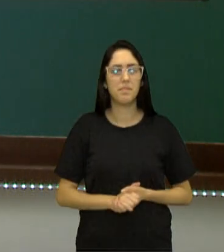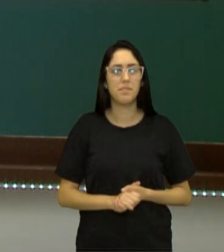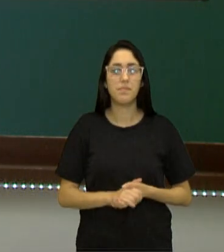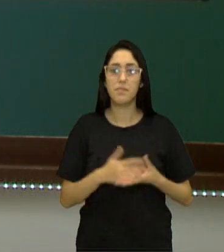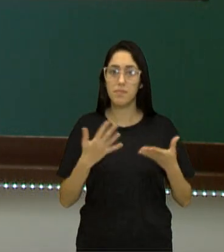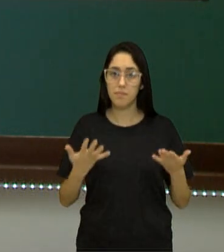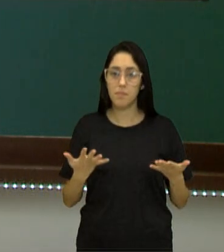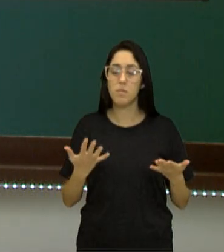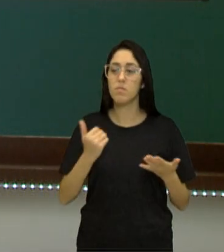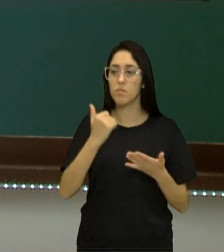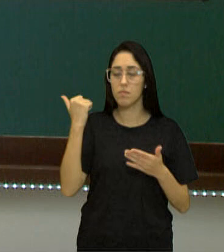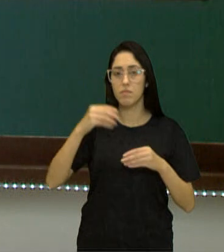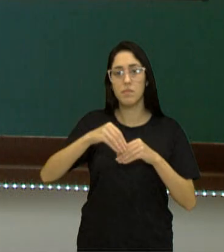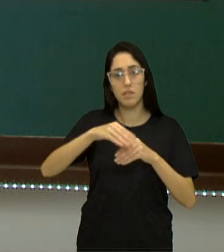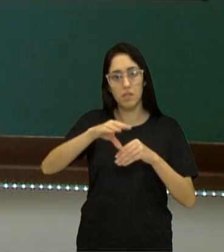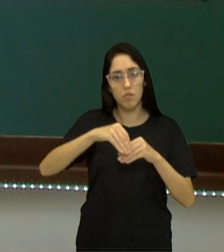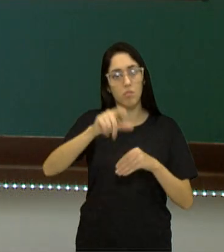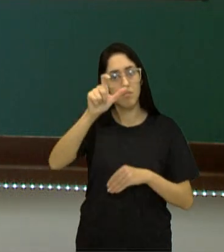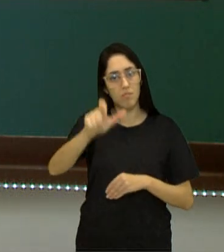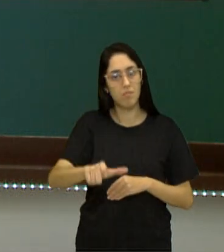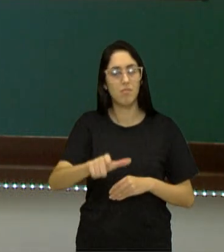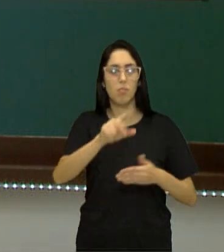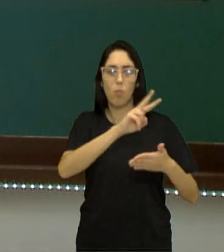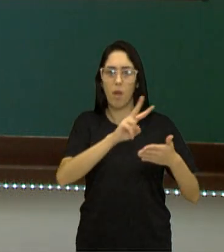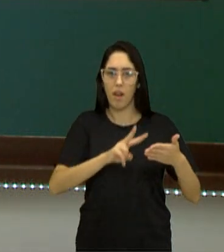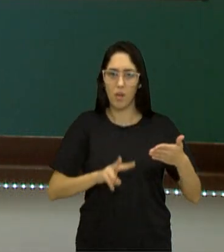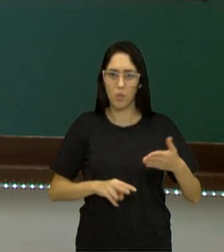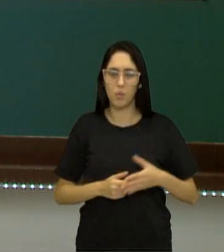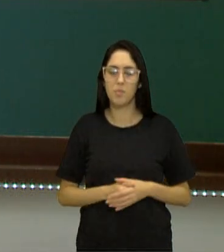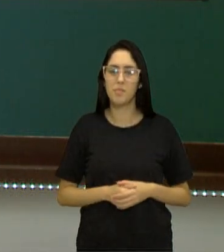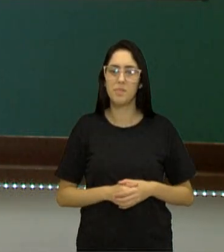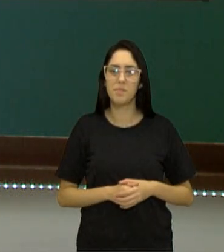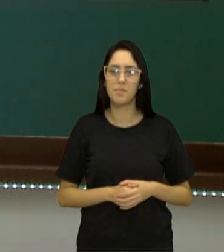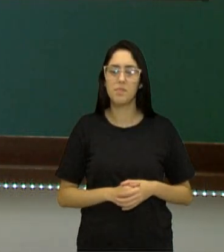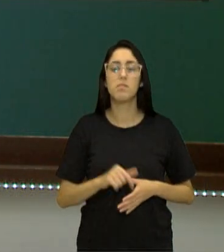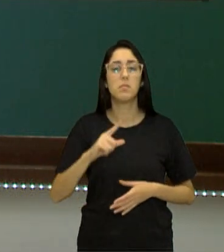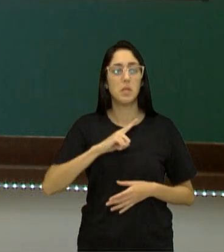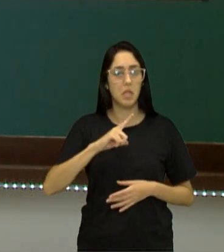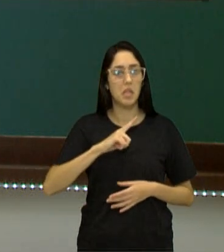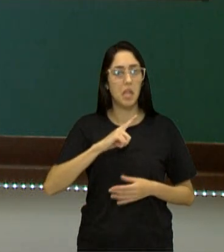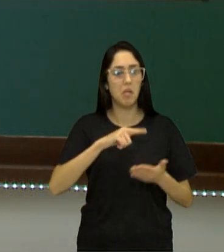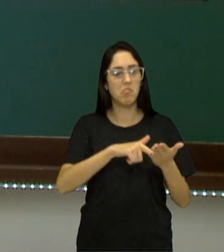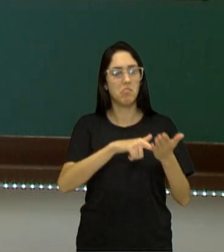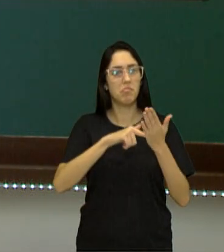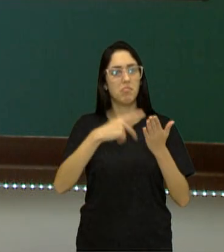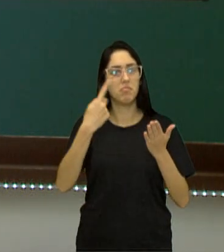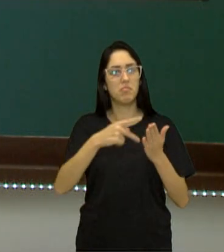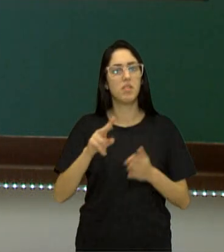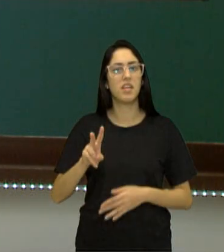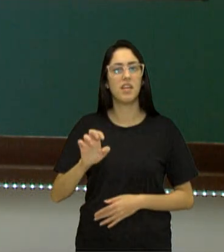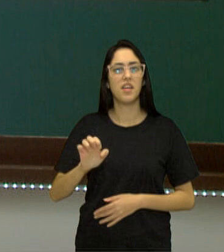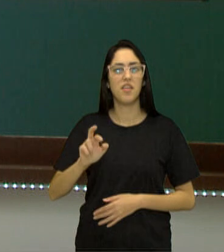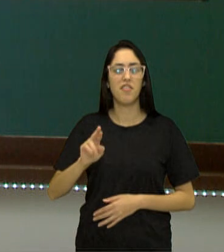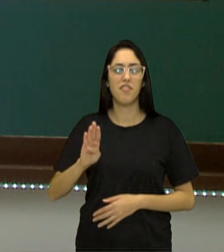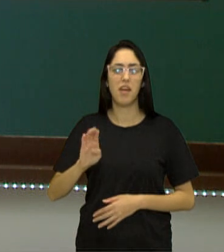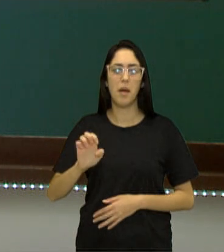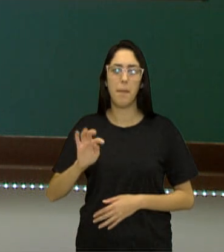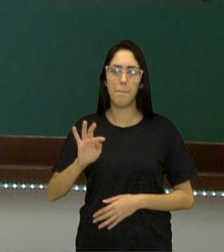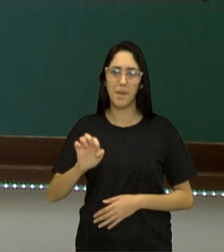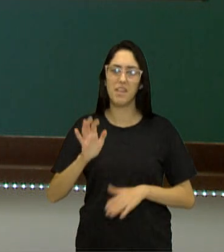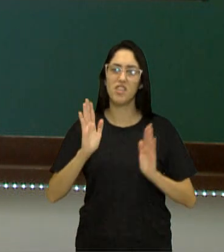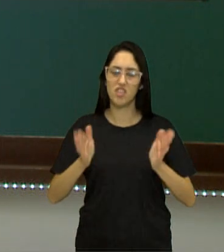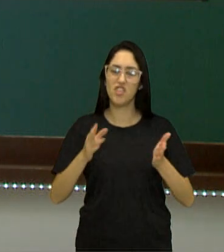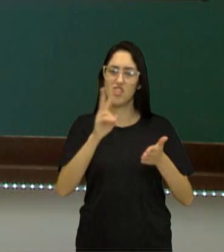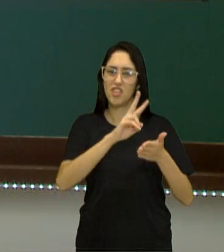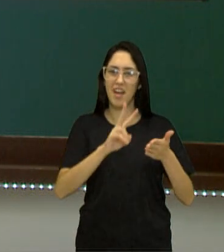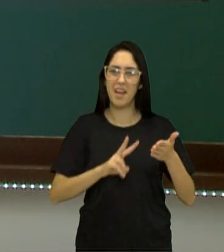recomendações ao leitor. Tudo isso aparece nesse verbete que nós vimos e lemos